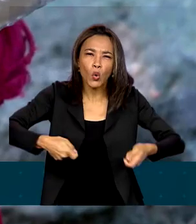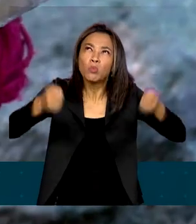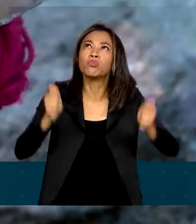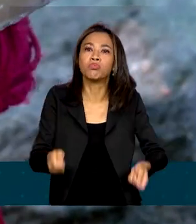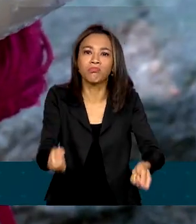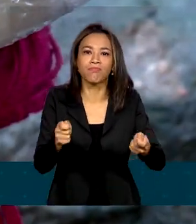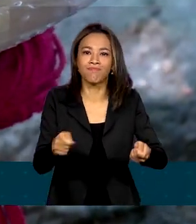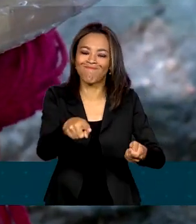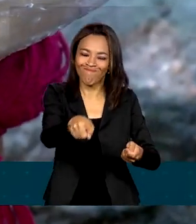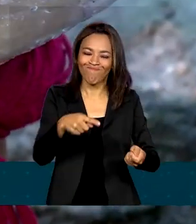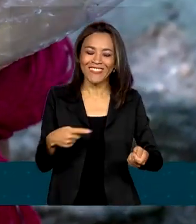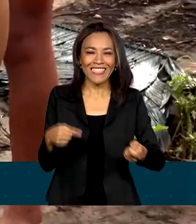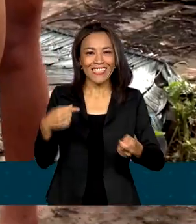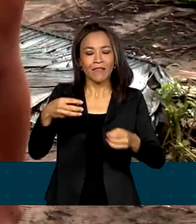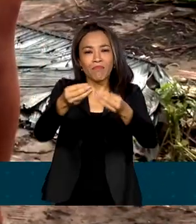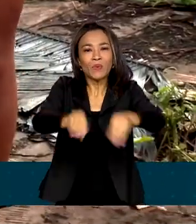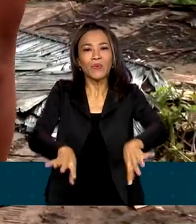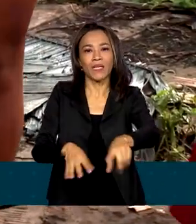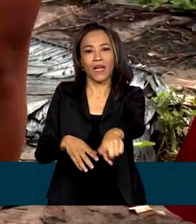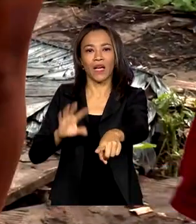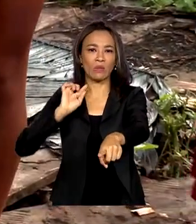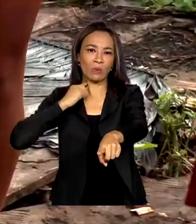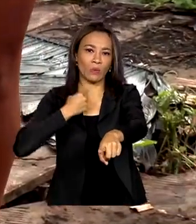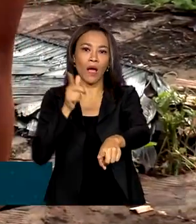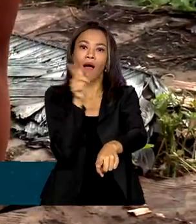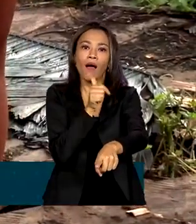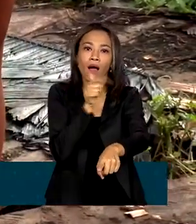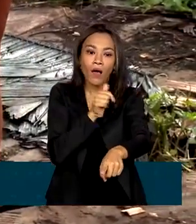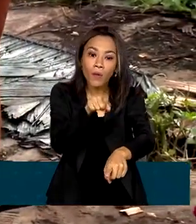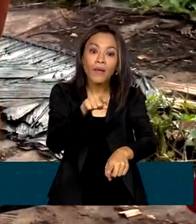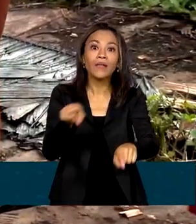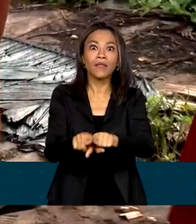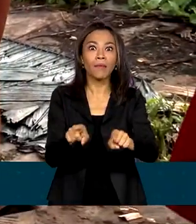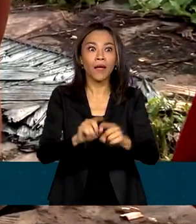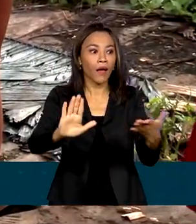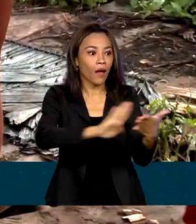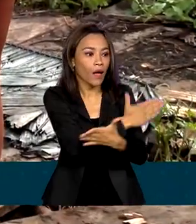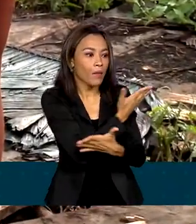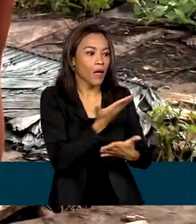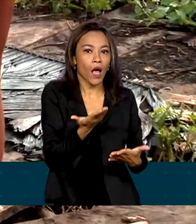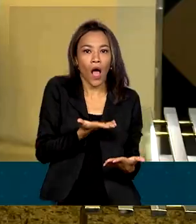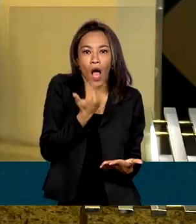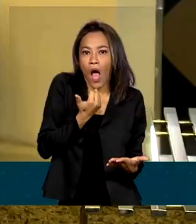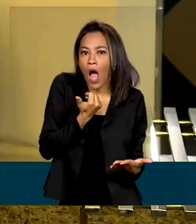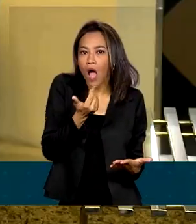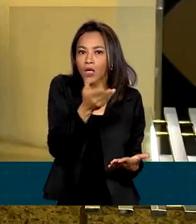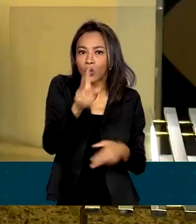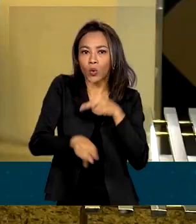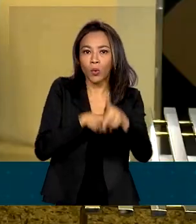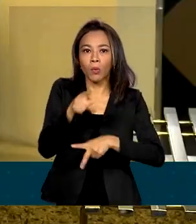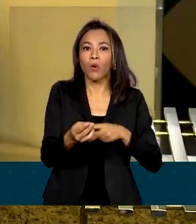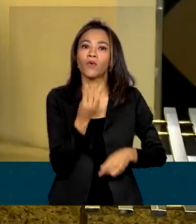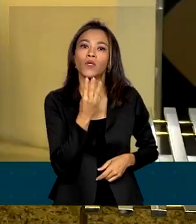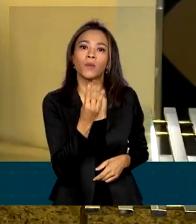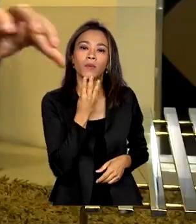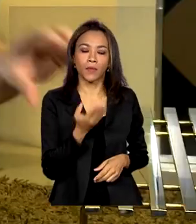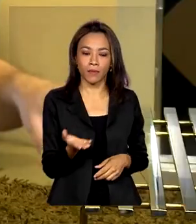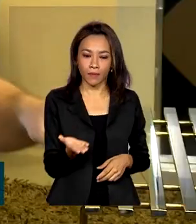inviabilizado o consumo de água e acabado com as fontes de alimentação da população Yanomami. O peixe vai lá e